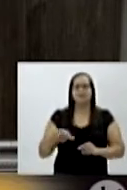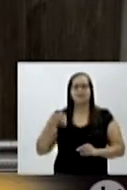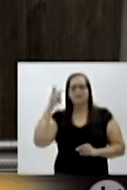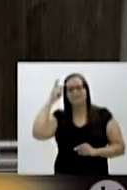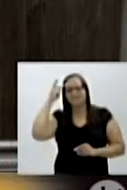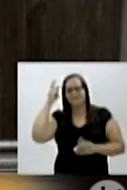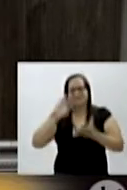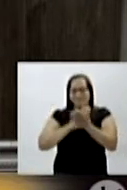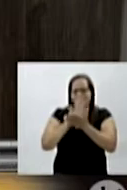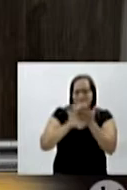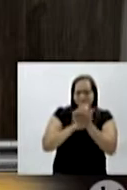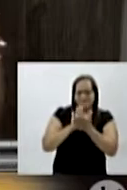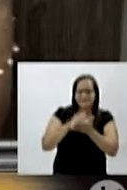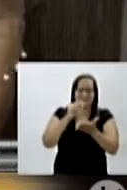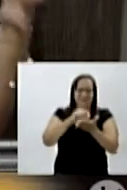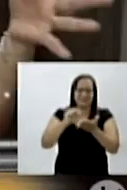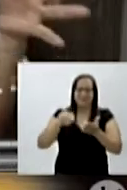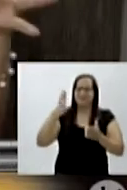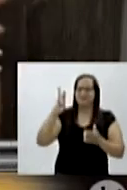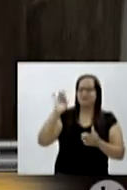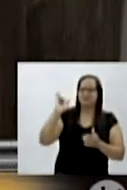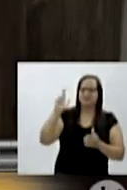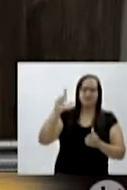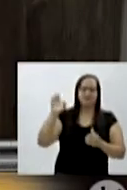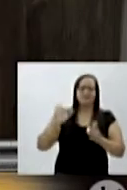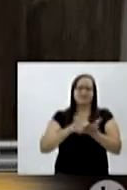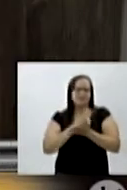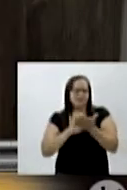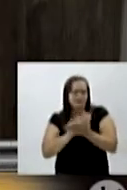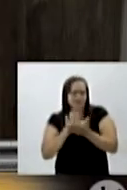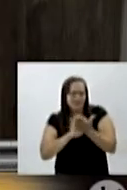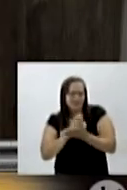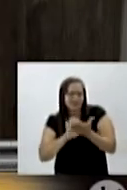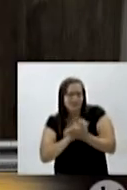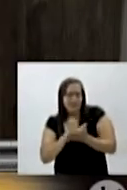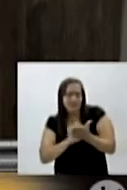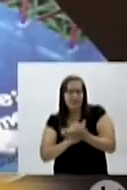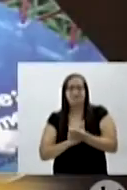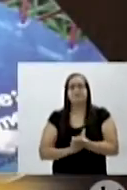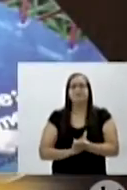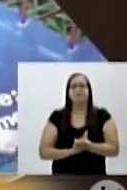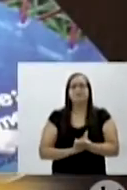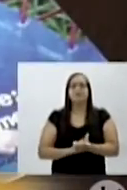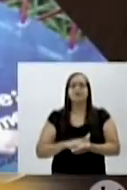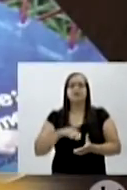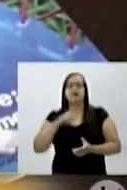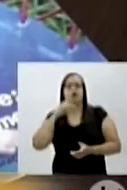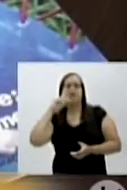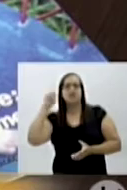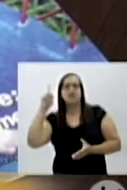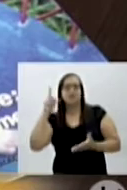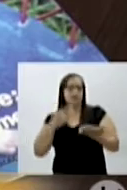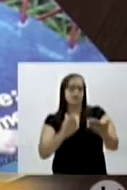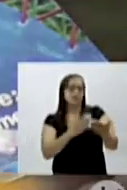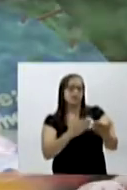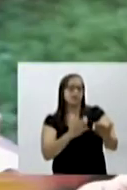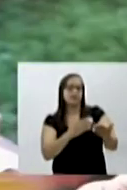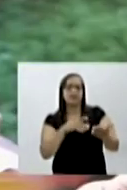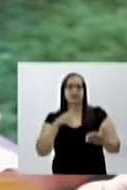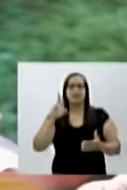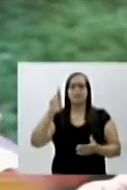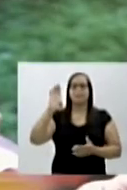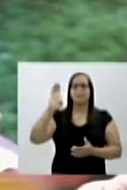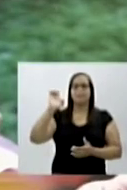nada, nada. E nem negócio de Braille, né? Não tinha ideia. Foi através desta revista, a